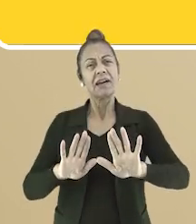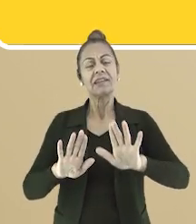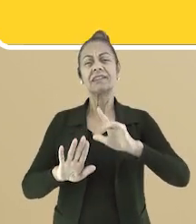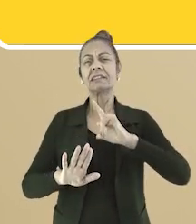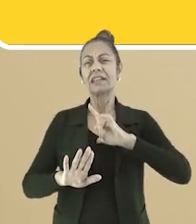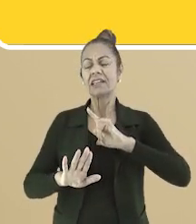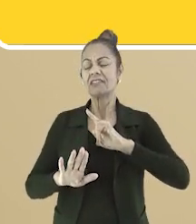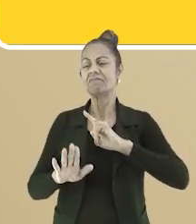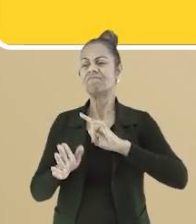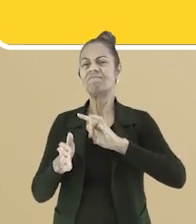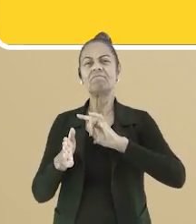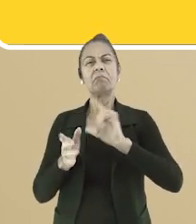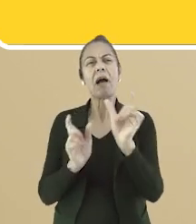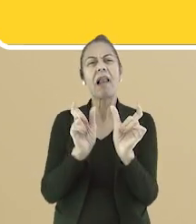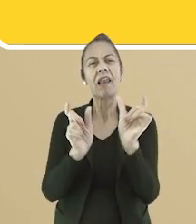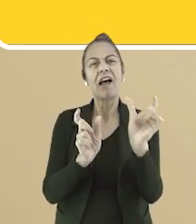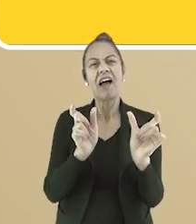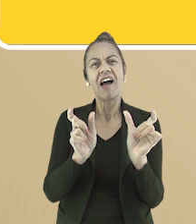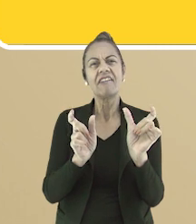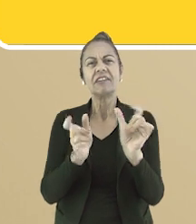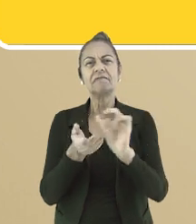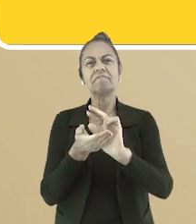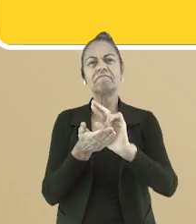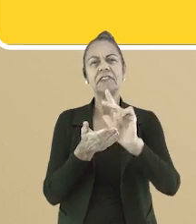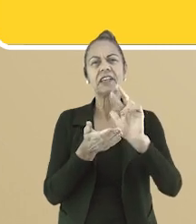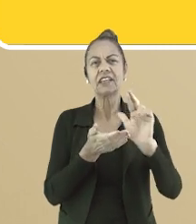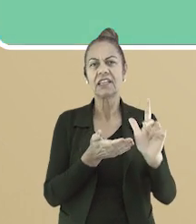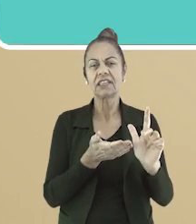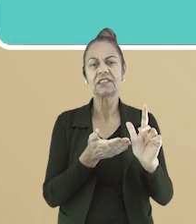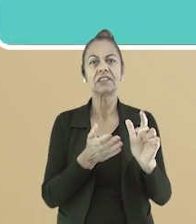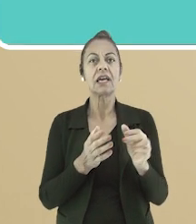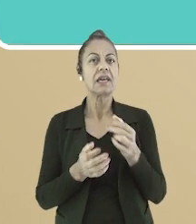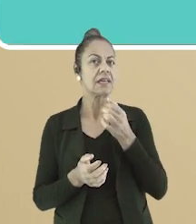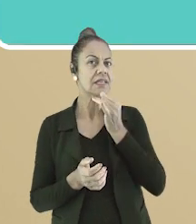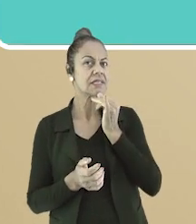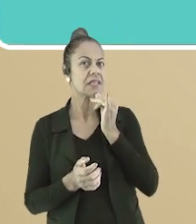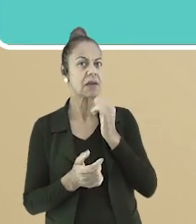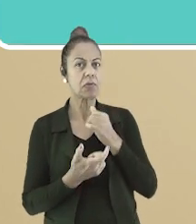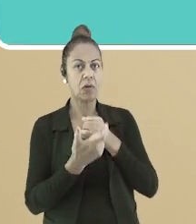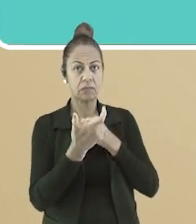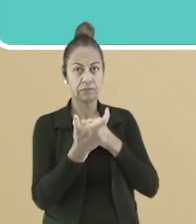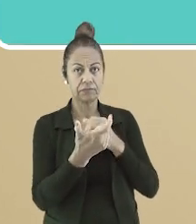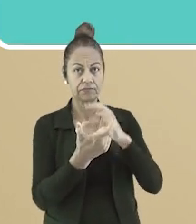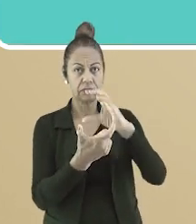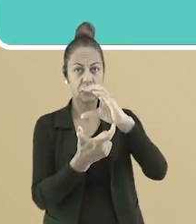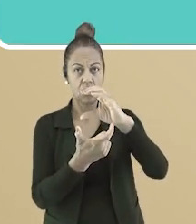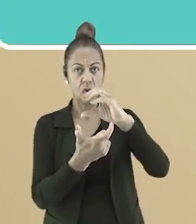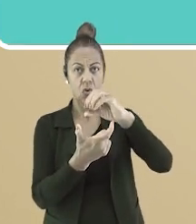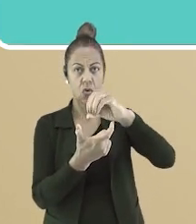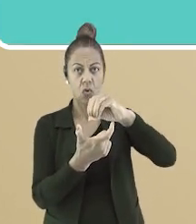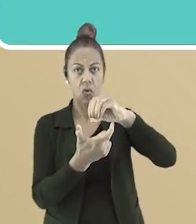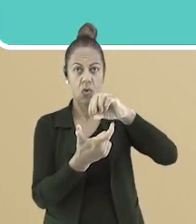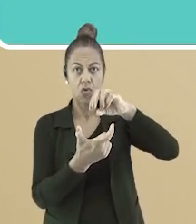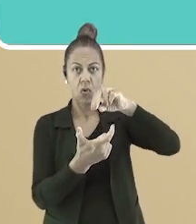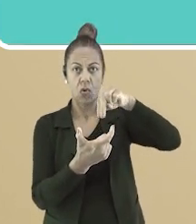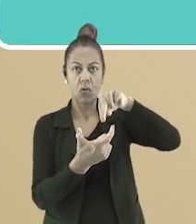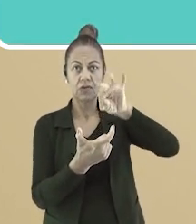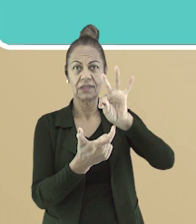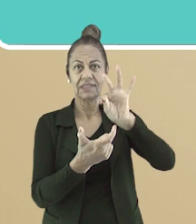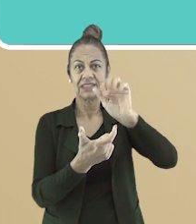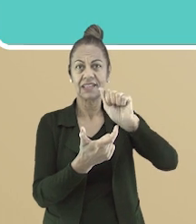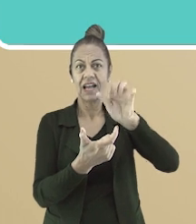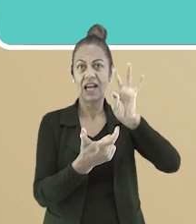dificultavam a compreensão uns dos outros. Veja um exemplo. A palavra contato. A palavra contato